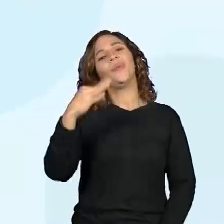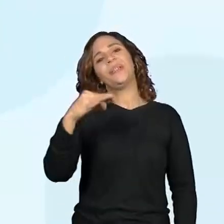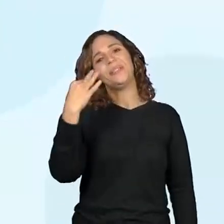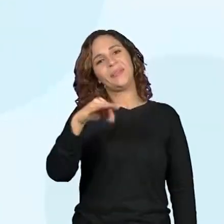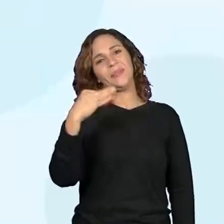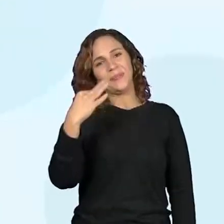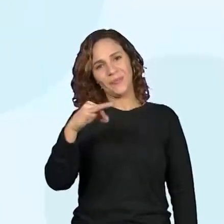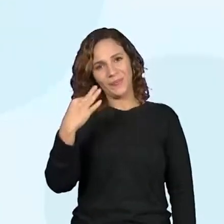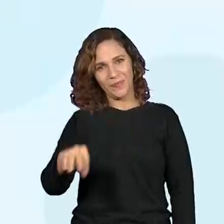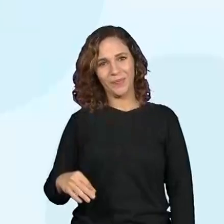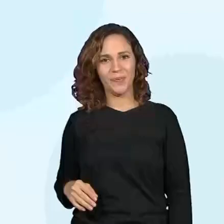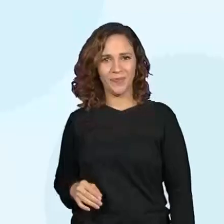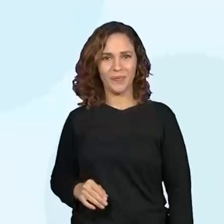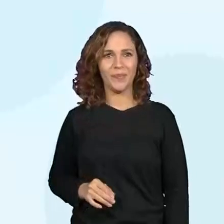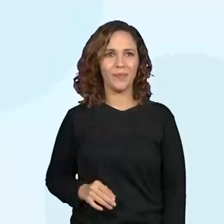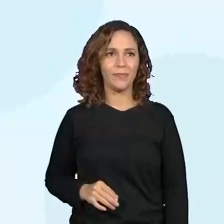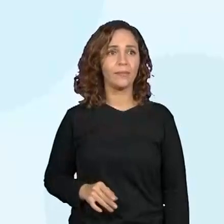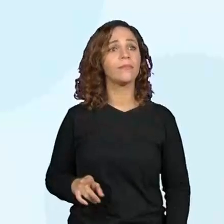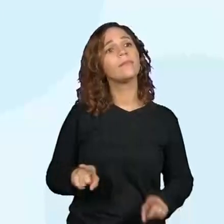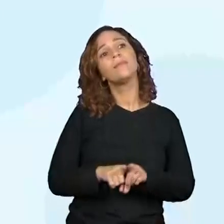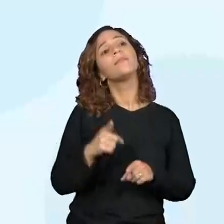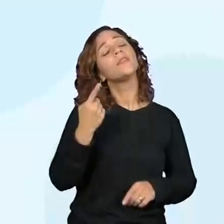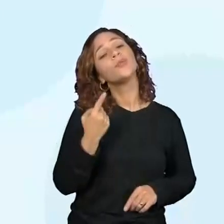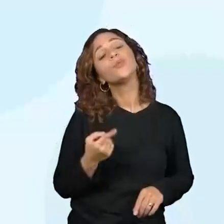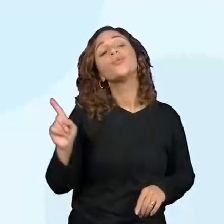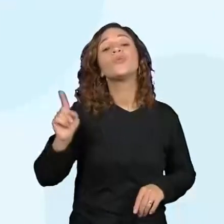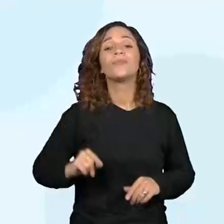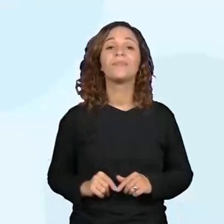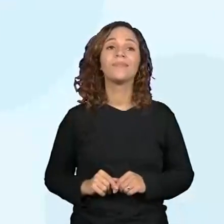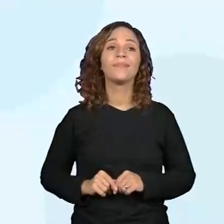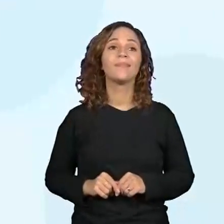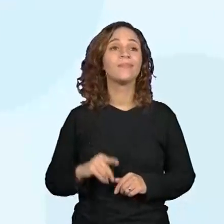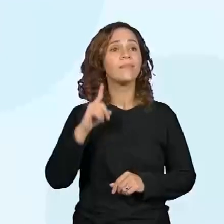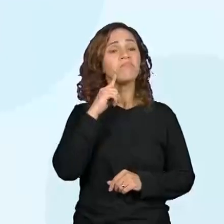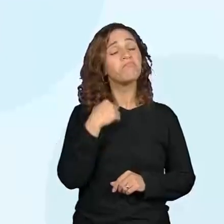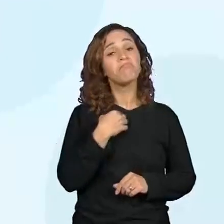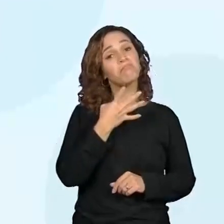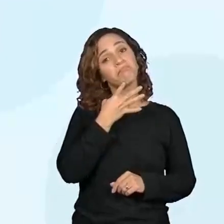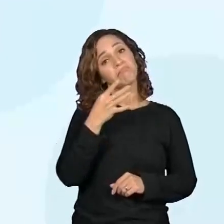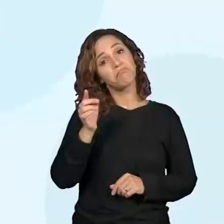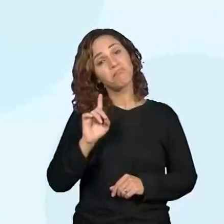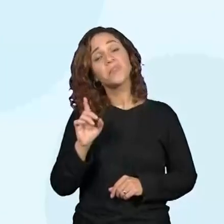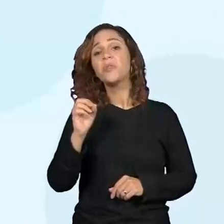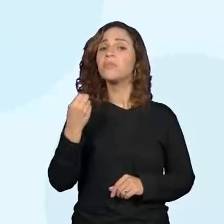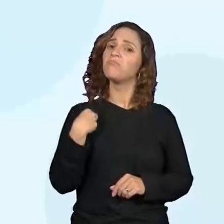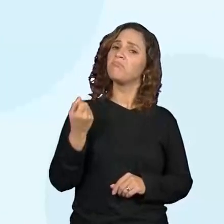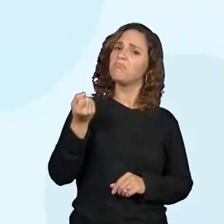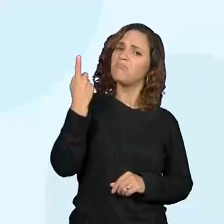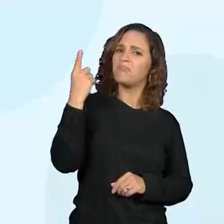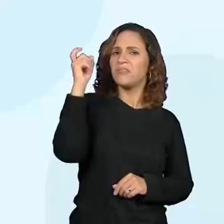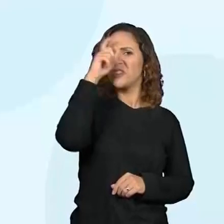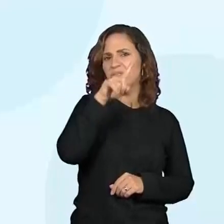macaco pequeno. E a última palavra que o professor desconhecia ou não utilizava.